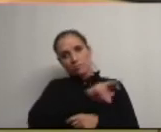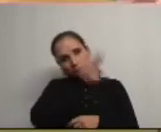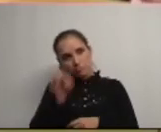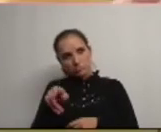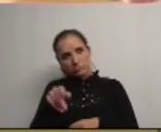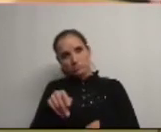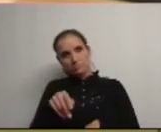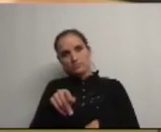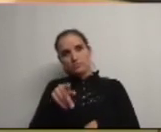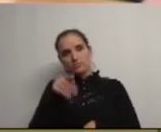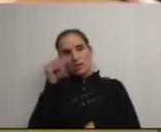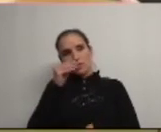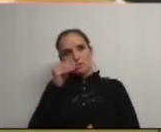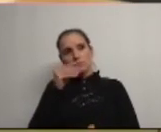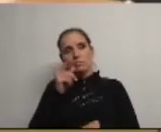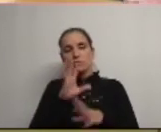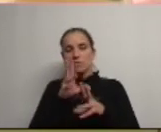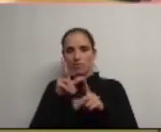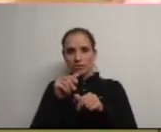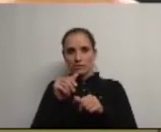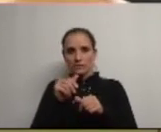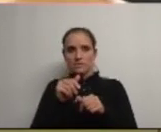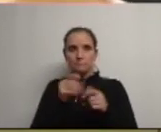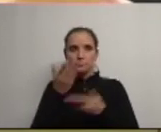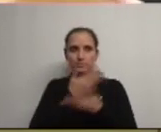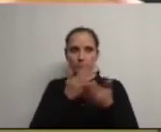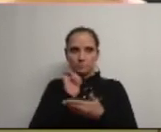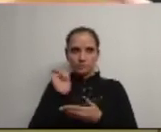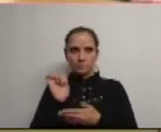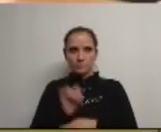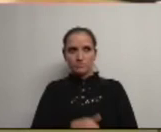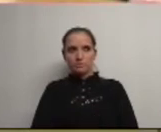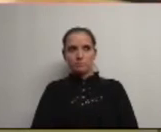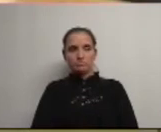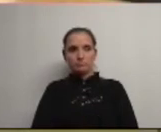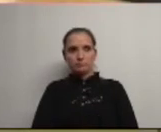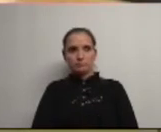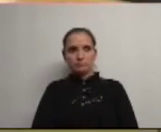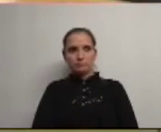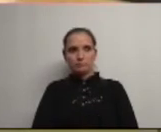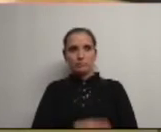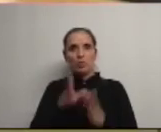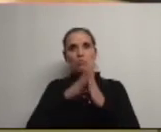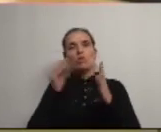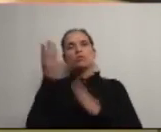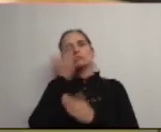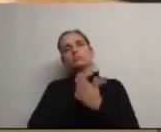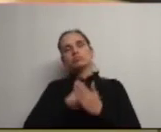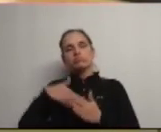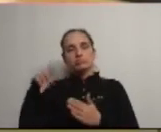nas aldeias para desenvolver os seus negócios não os modelos antigos e